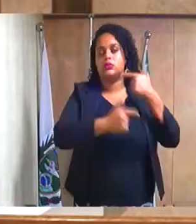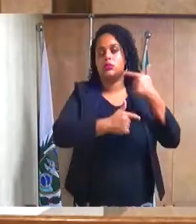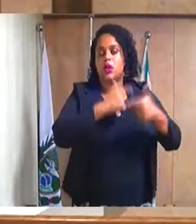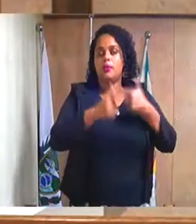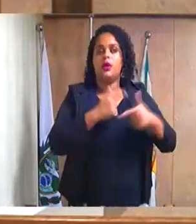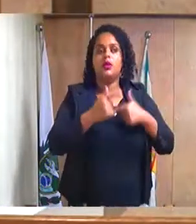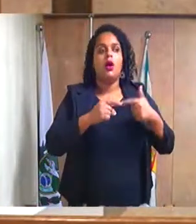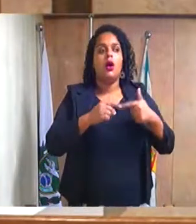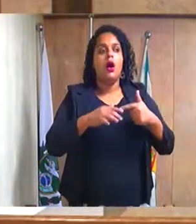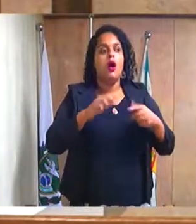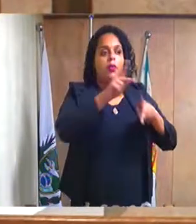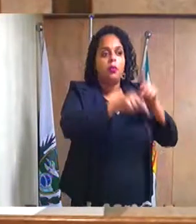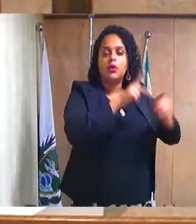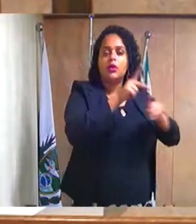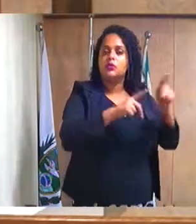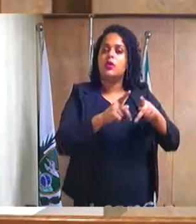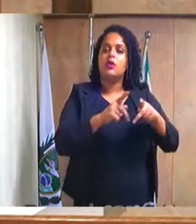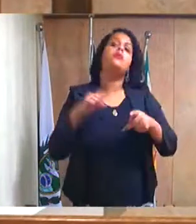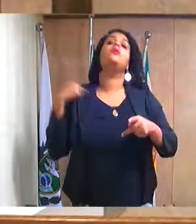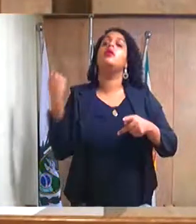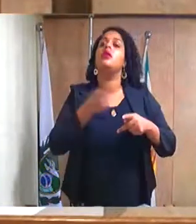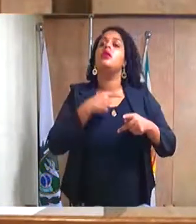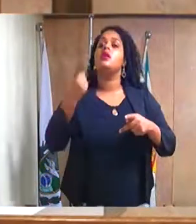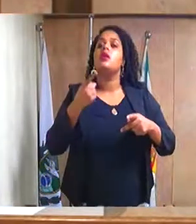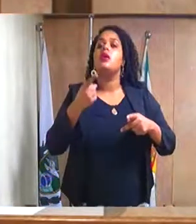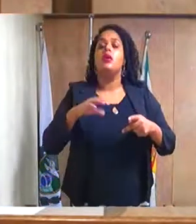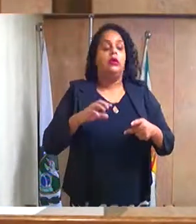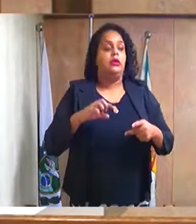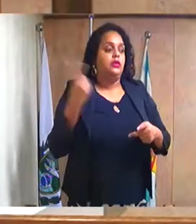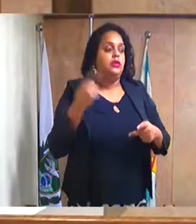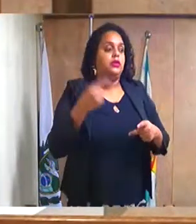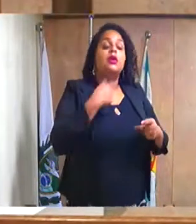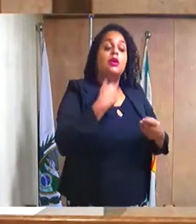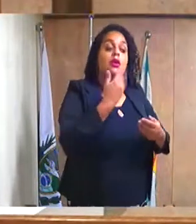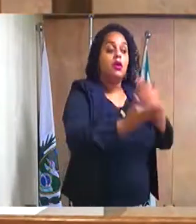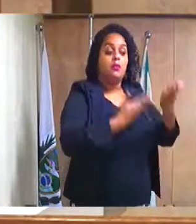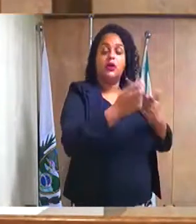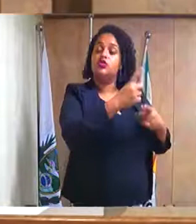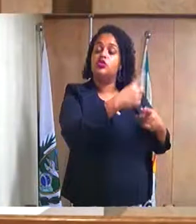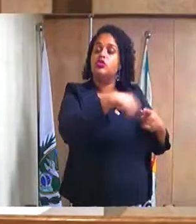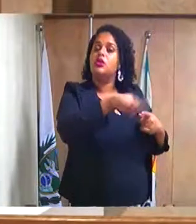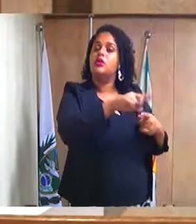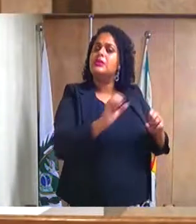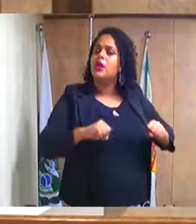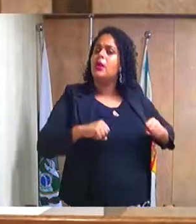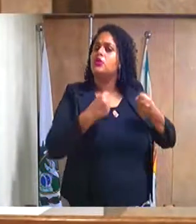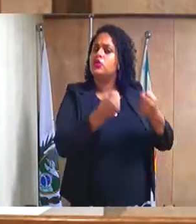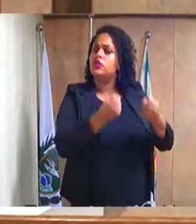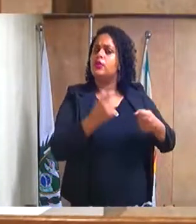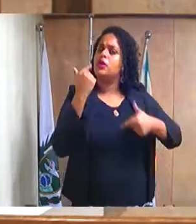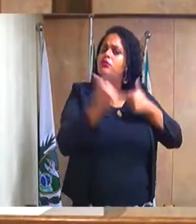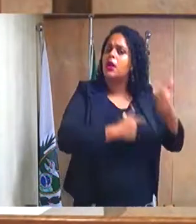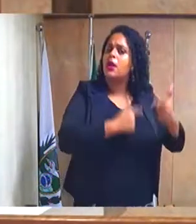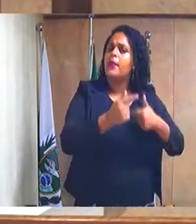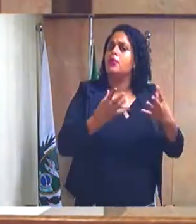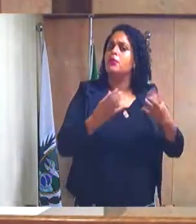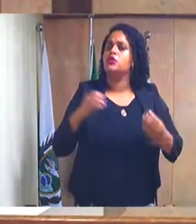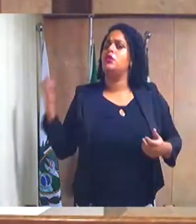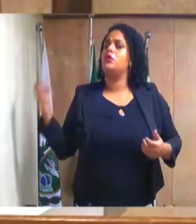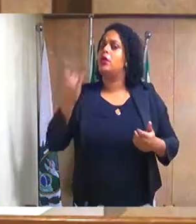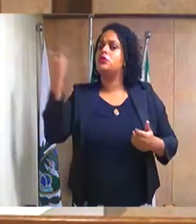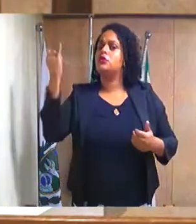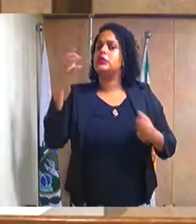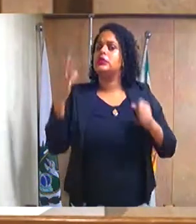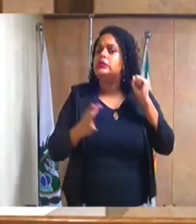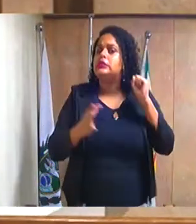-caxienses, desempenhando com integridade, empatia e dedicação, um trabalho importante que visa assegurar